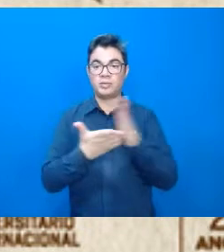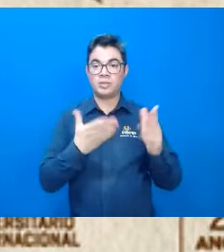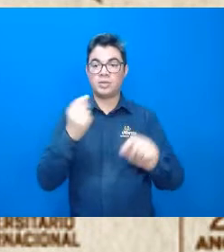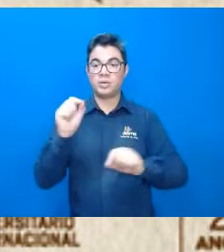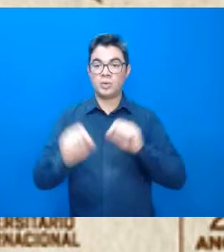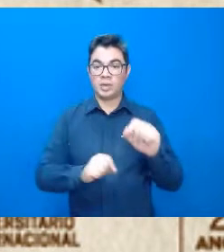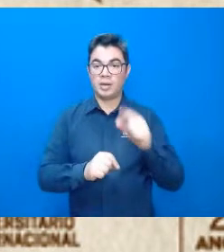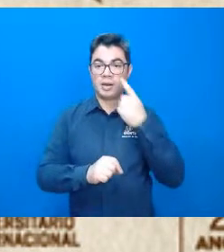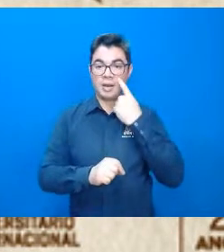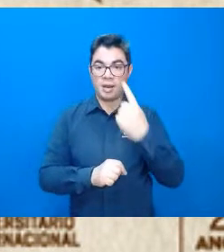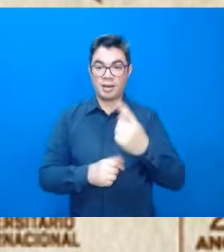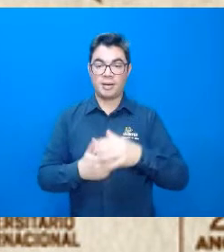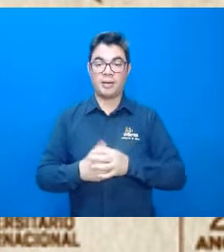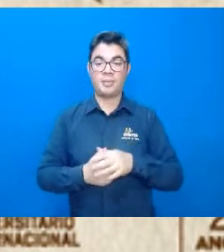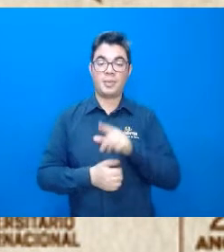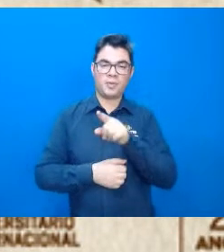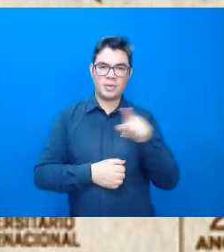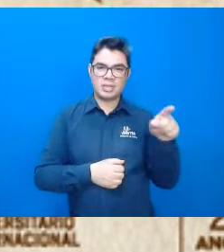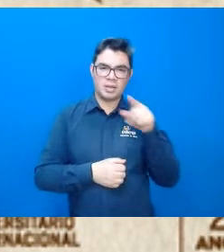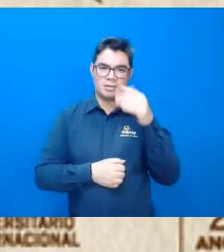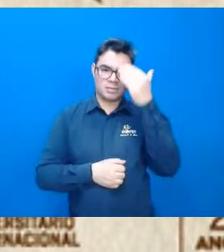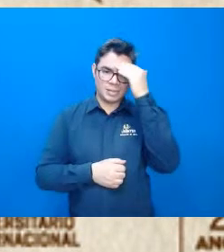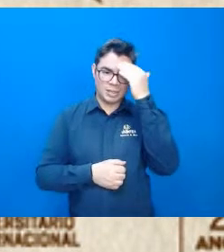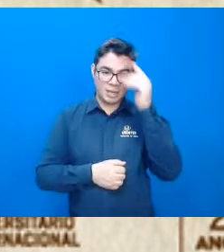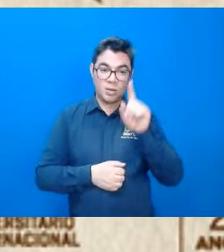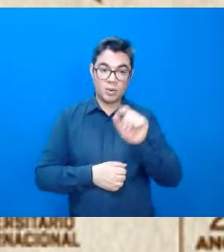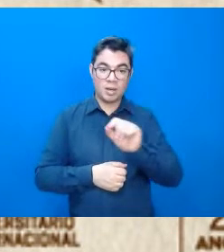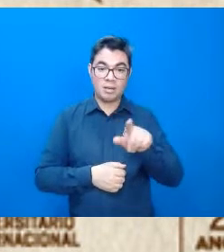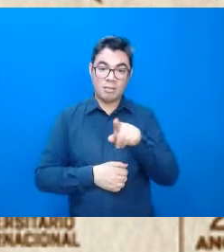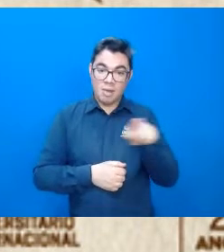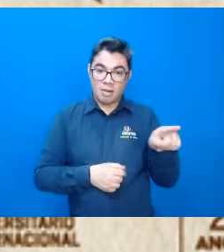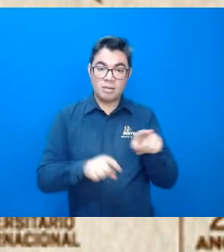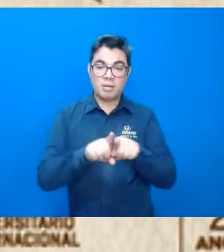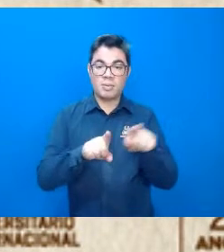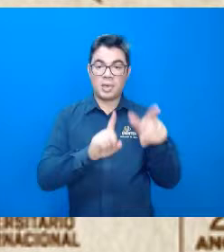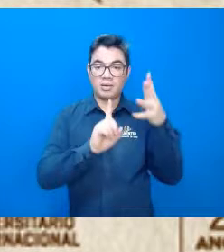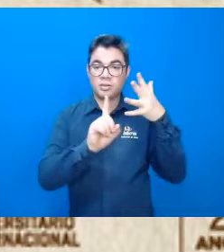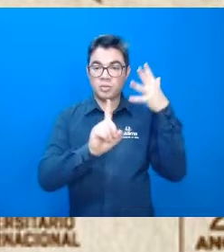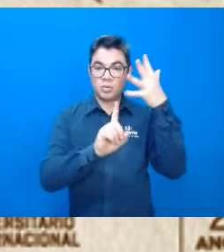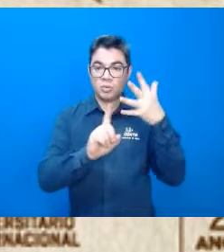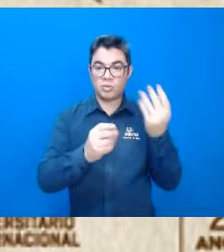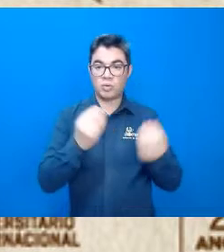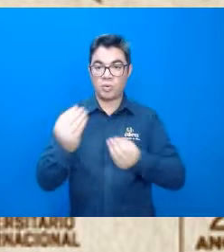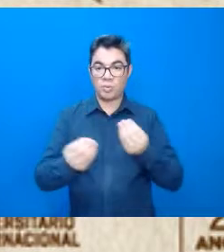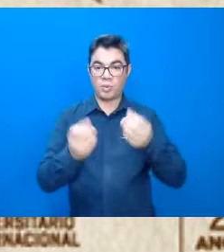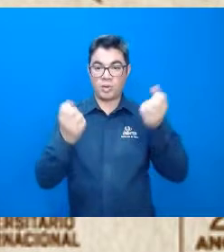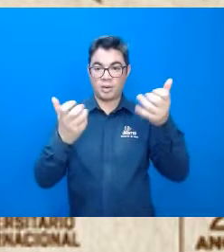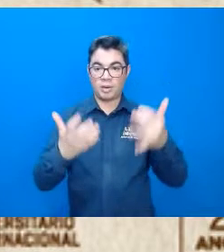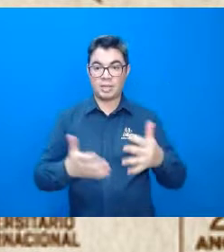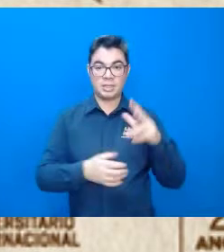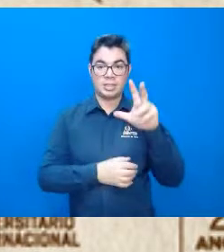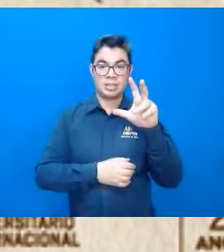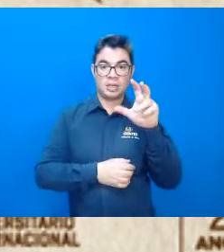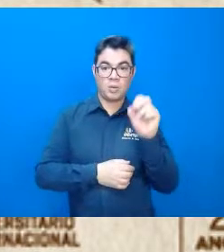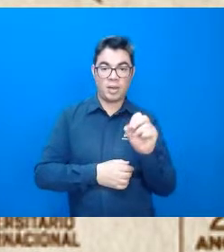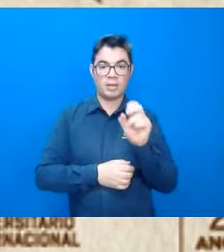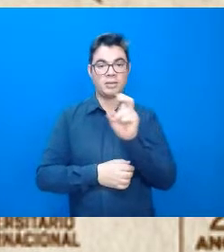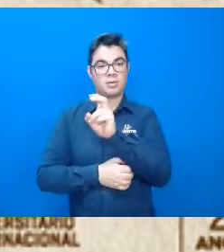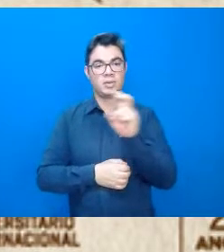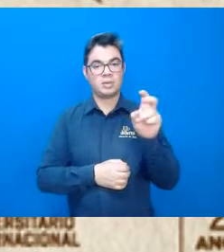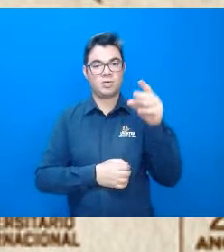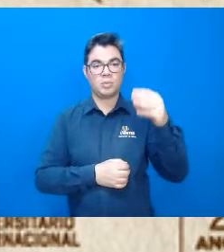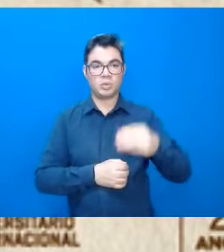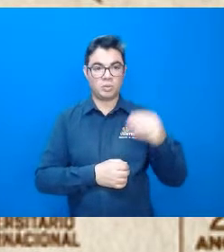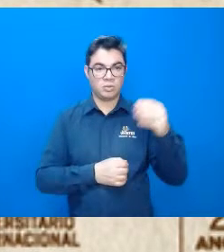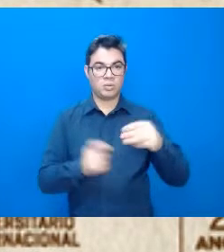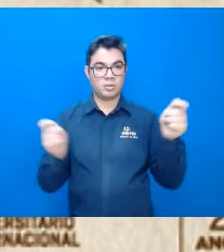professoras, então, até para que os nossos convidados saibam, as falas dos professores, né, entre 50, 55 minutos,